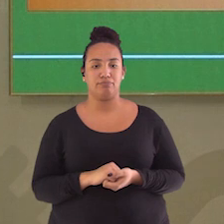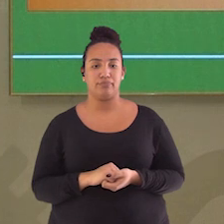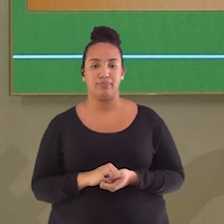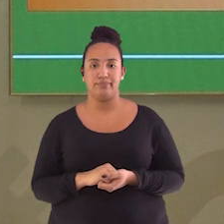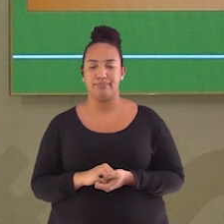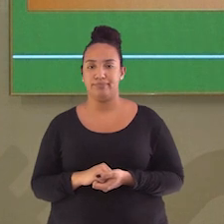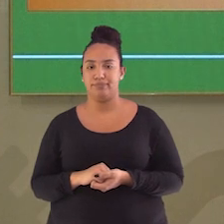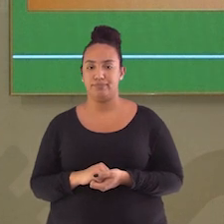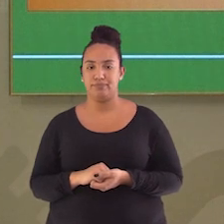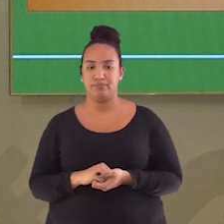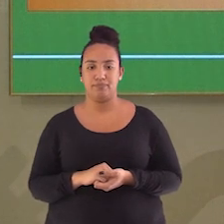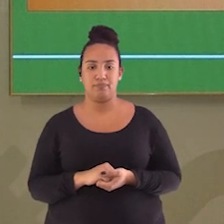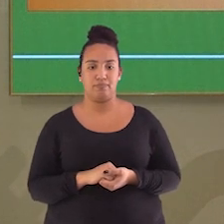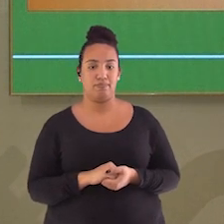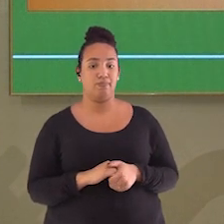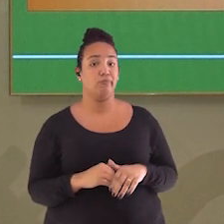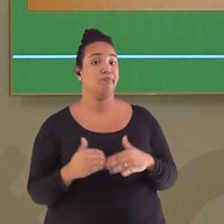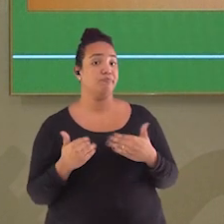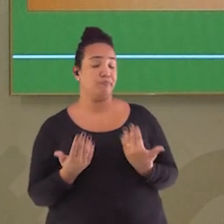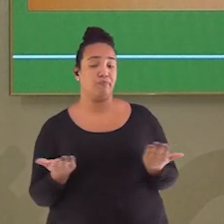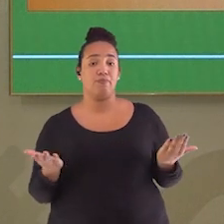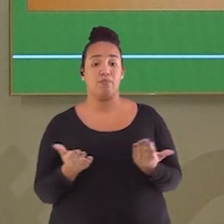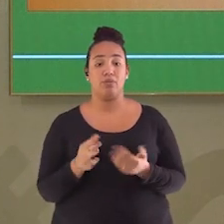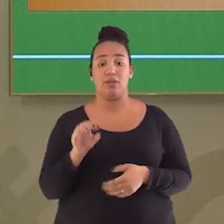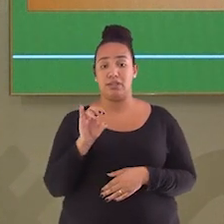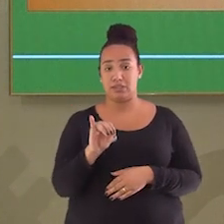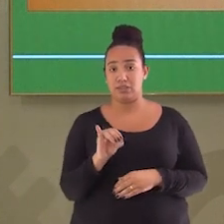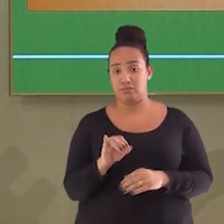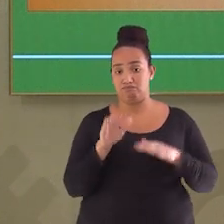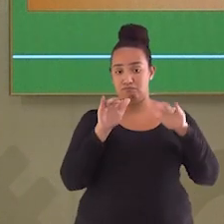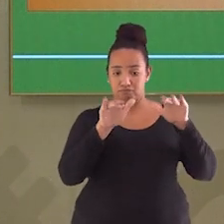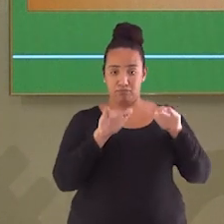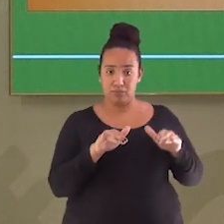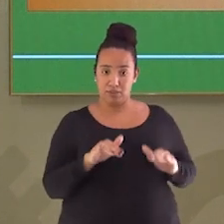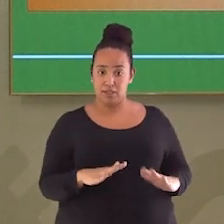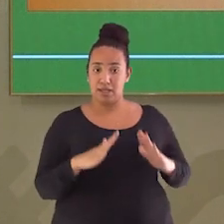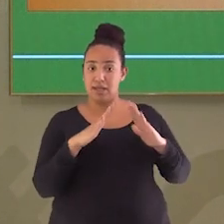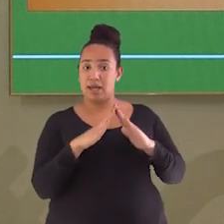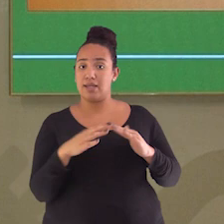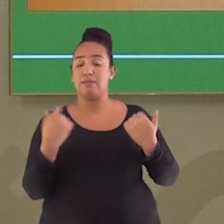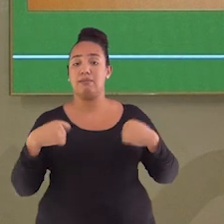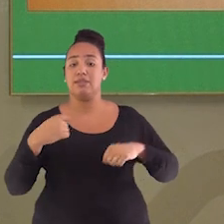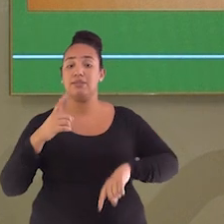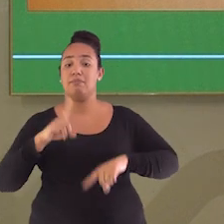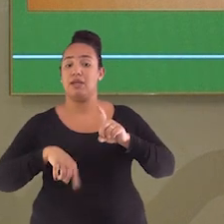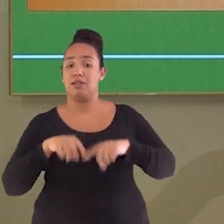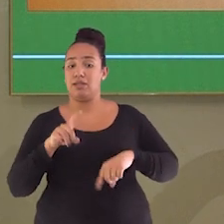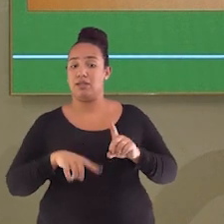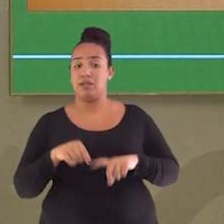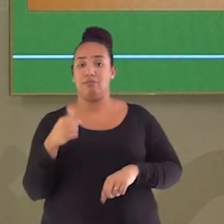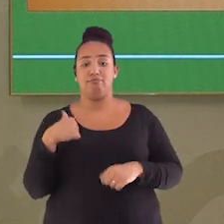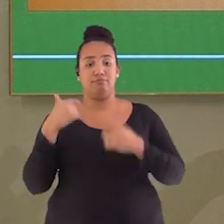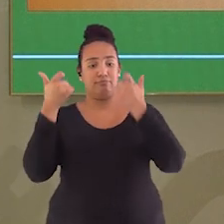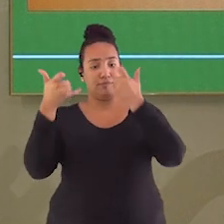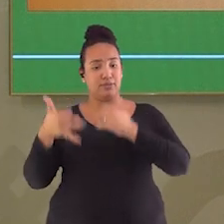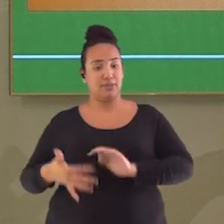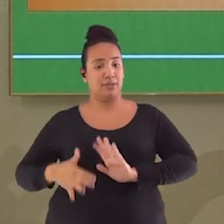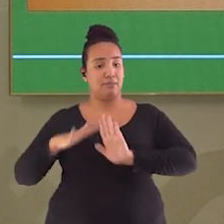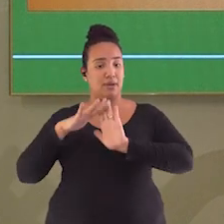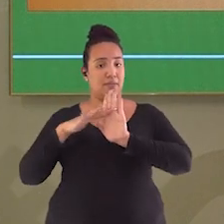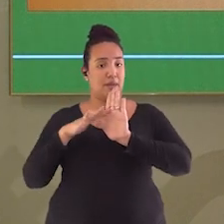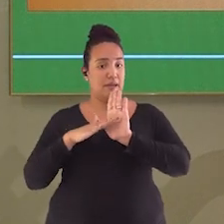Fazer uma composteira doméstica faz com que a gente precise de alguns materiais que estão citados aqui. Nós vamos